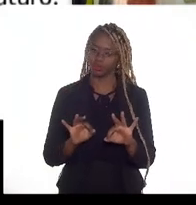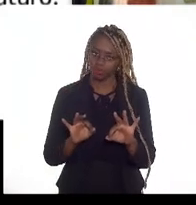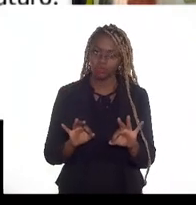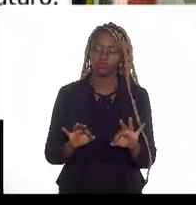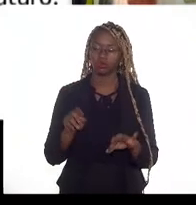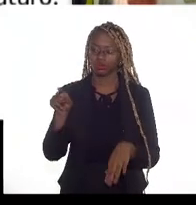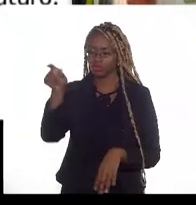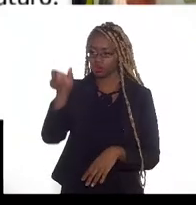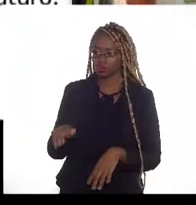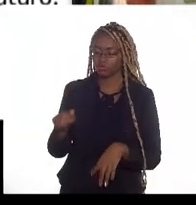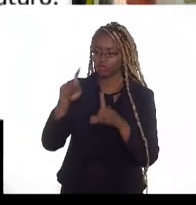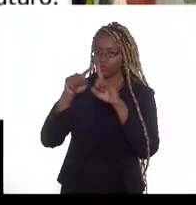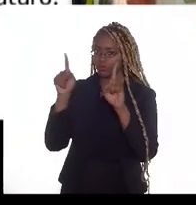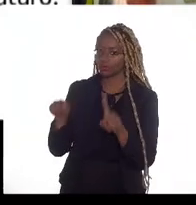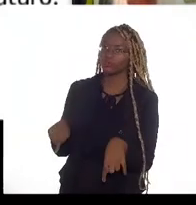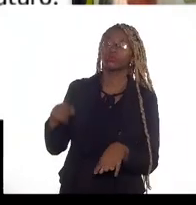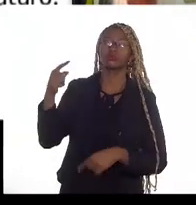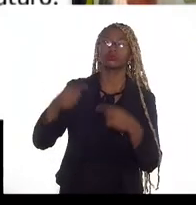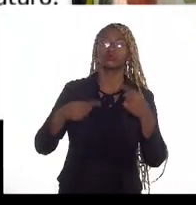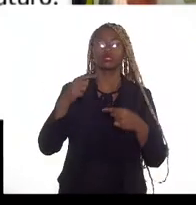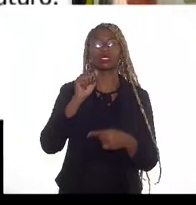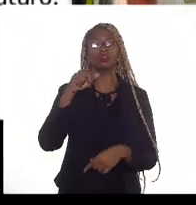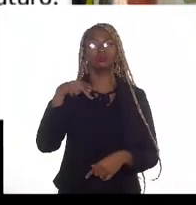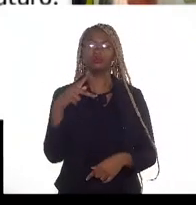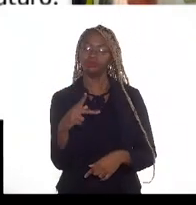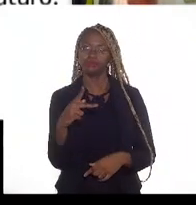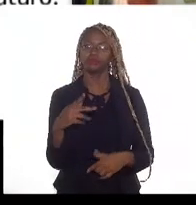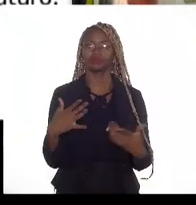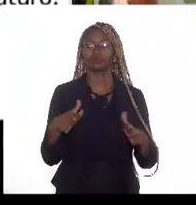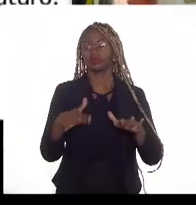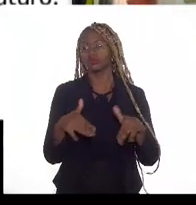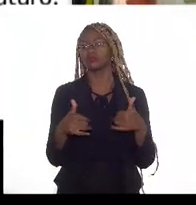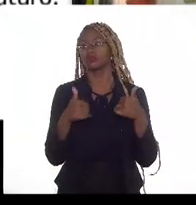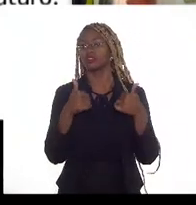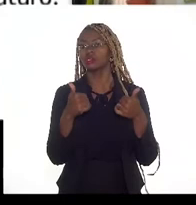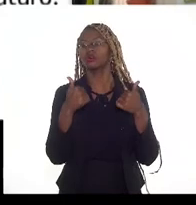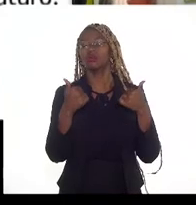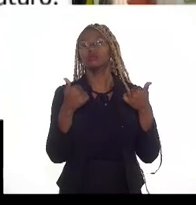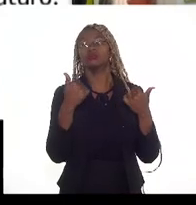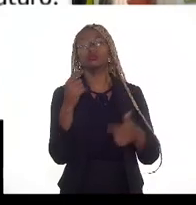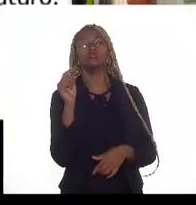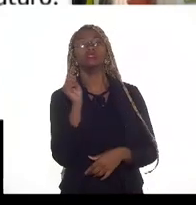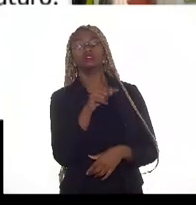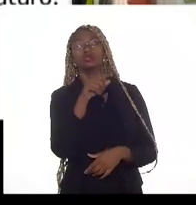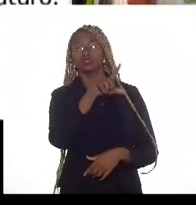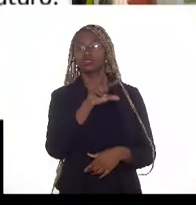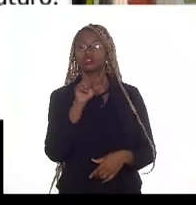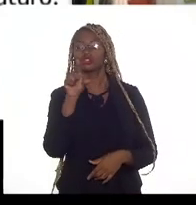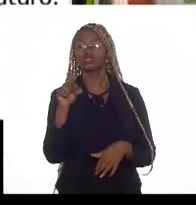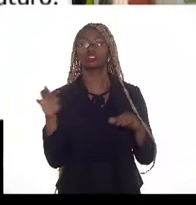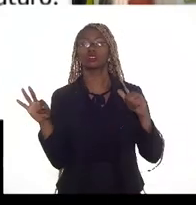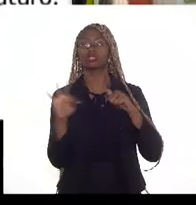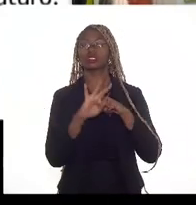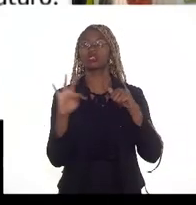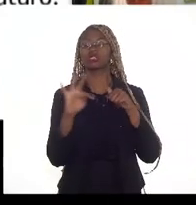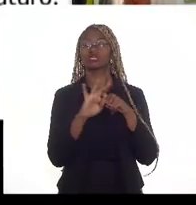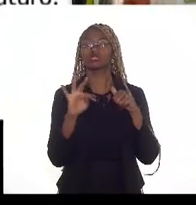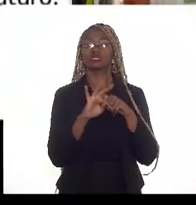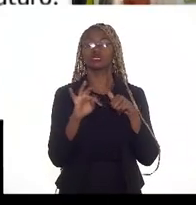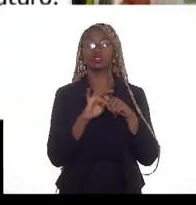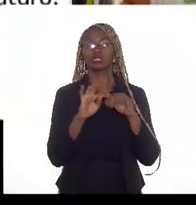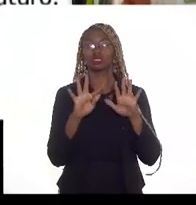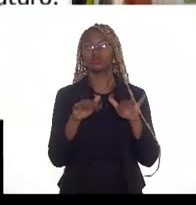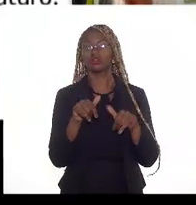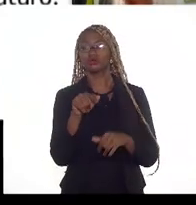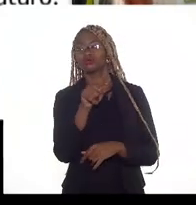operador discutido com a NMP é a melhor forma de você escolher a técnica que vai, no final das contas,